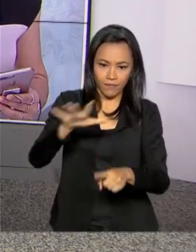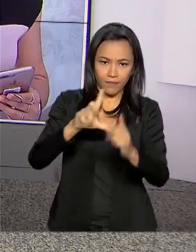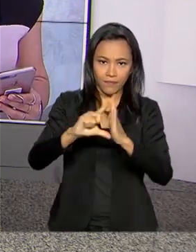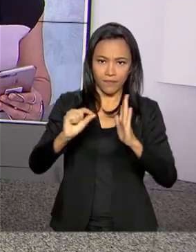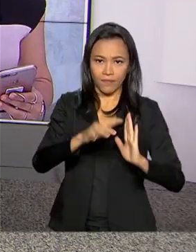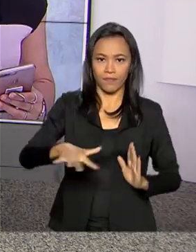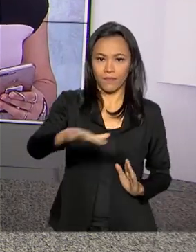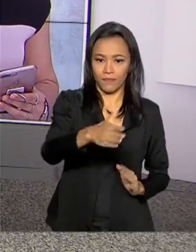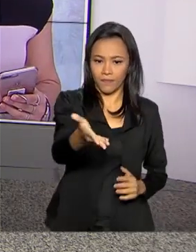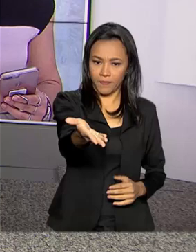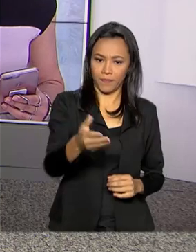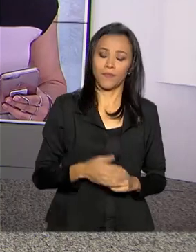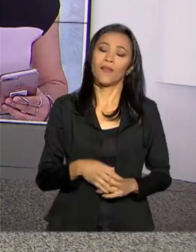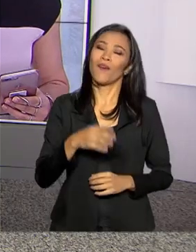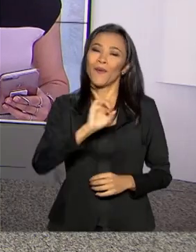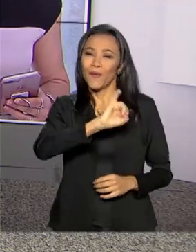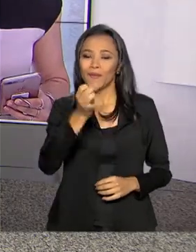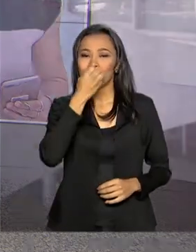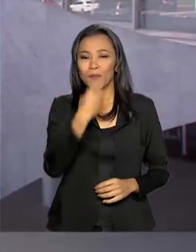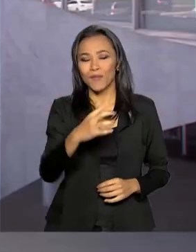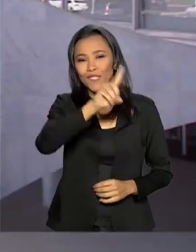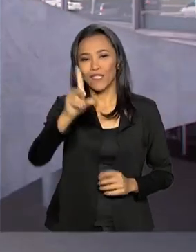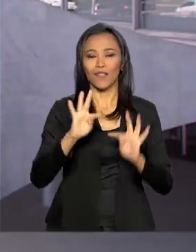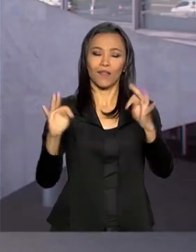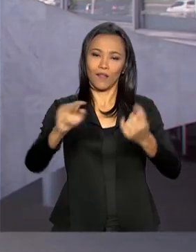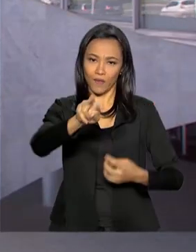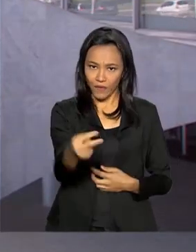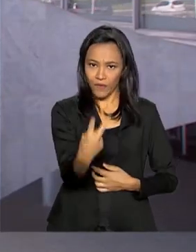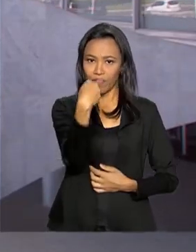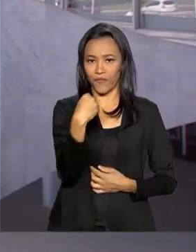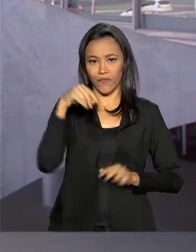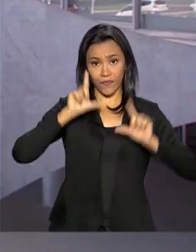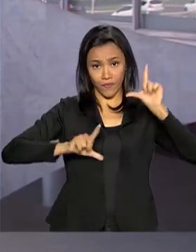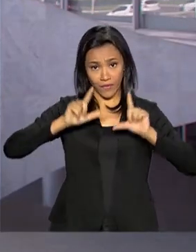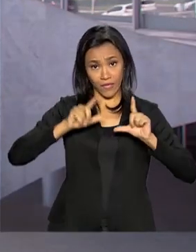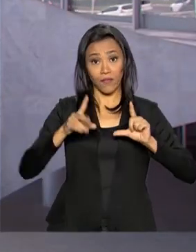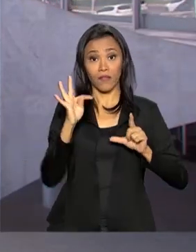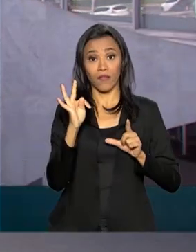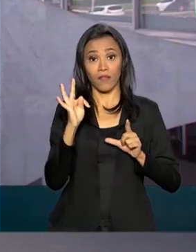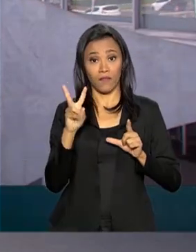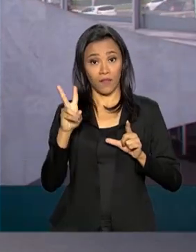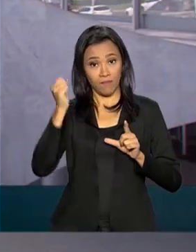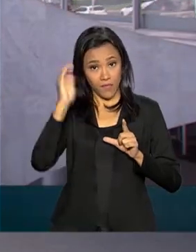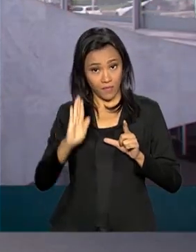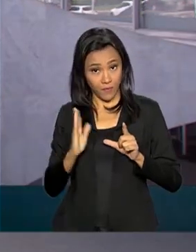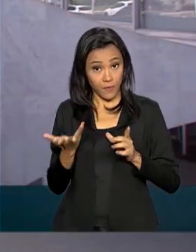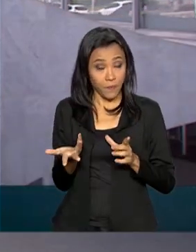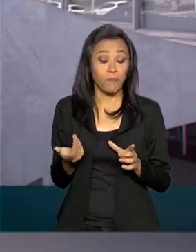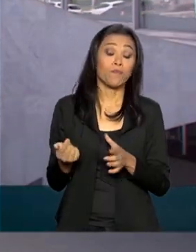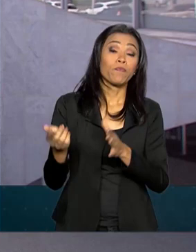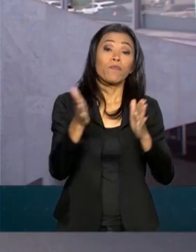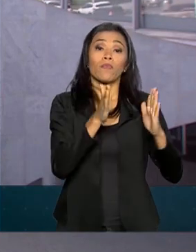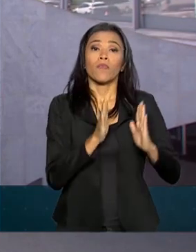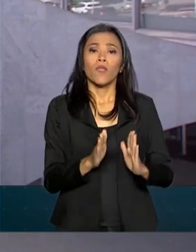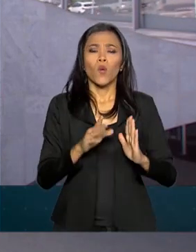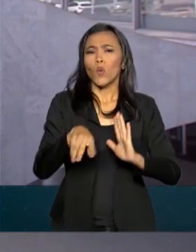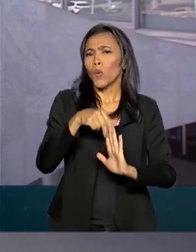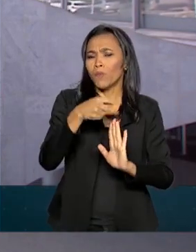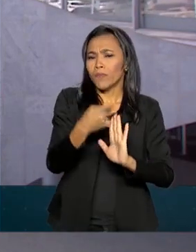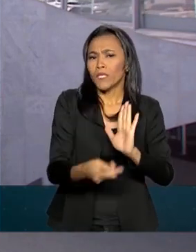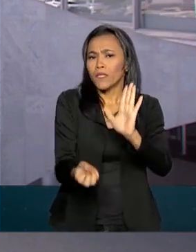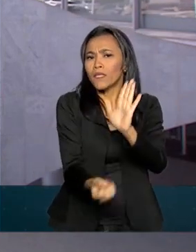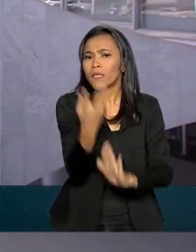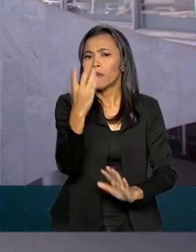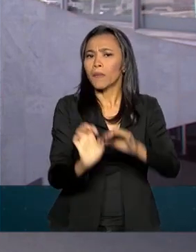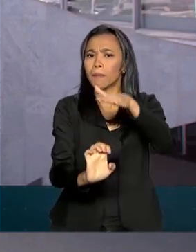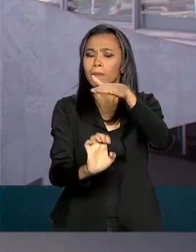Olá, Mara, bom dia. Bom dia a todos que nos acompanham aqui na TV Brasil. O objetivo do projeto que cria a empresa Simples de Crédito